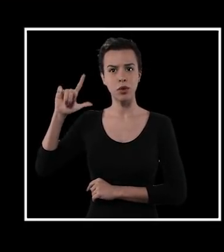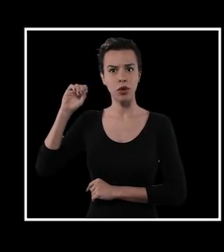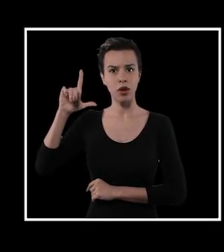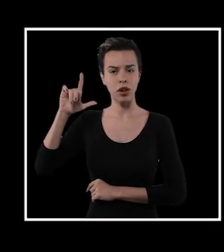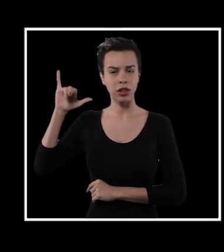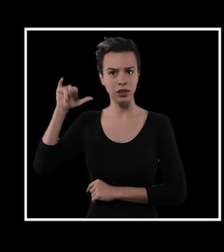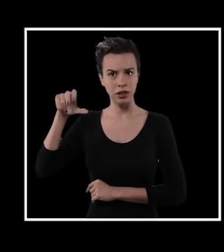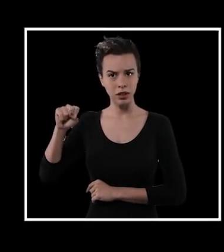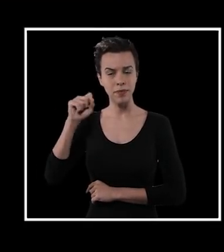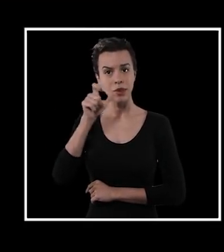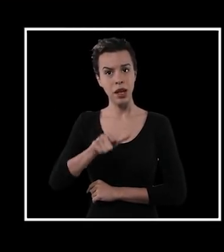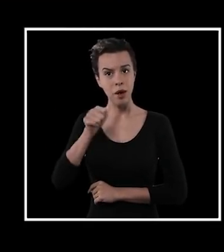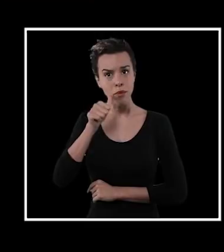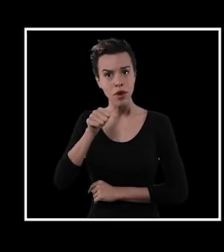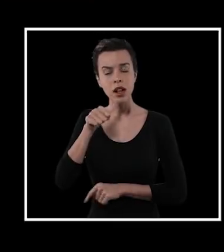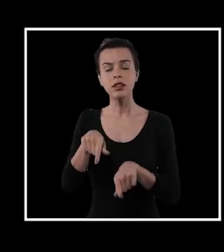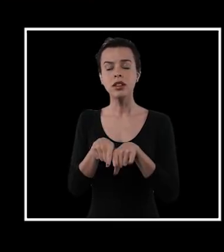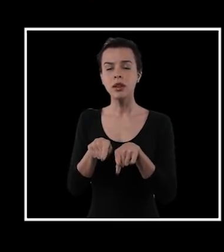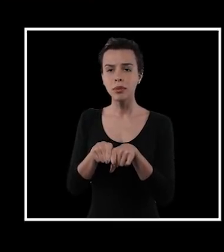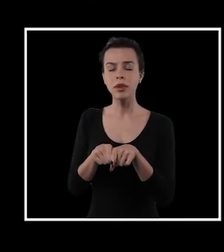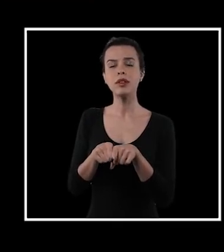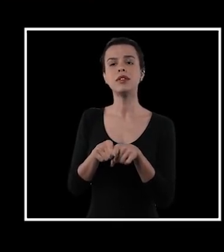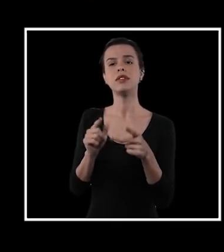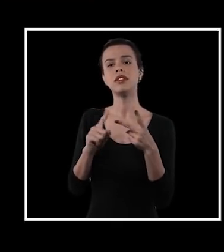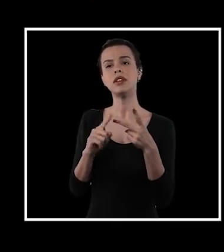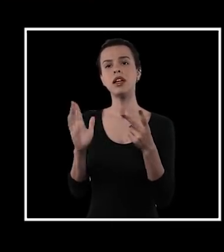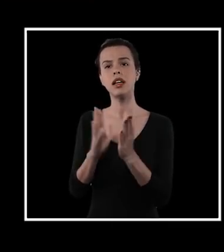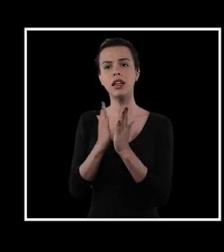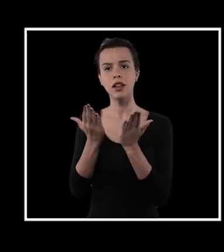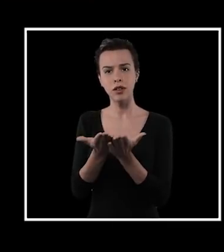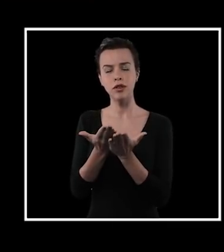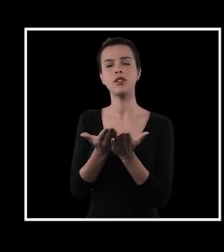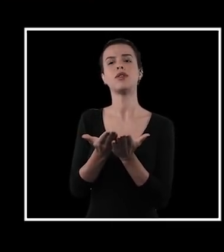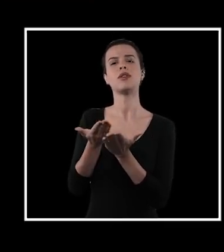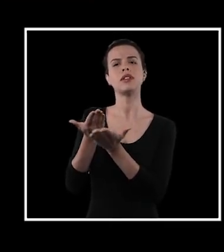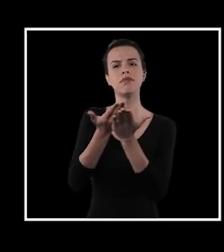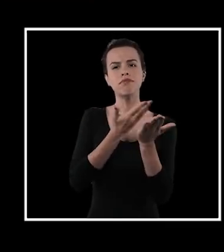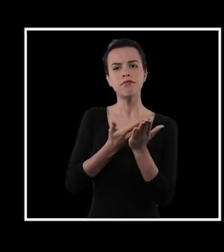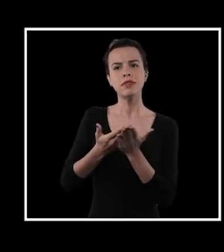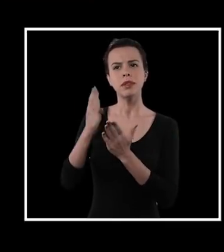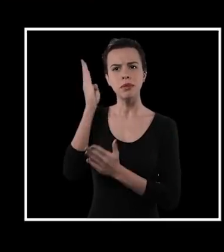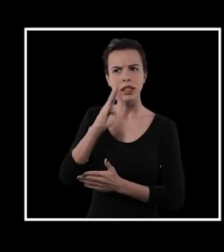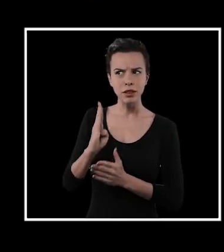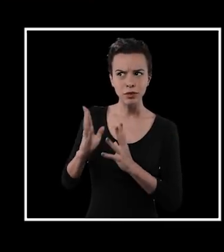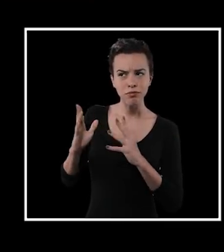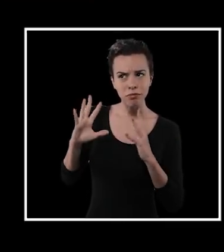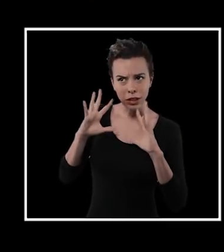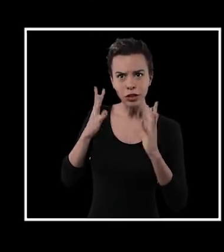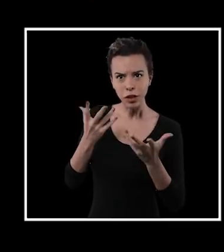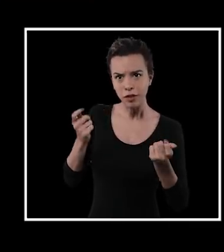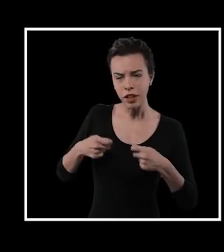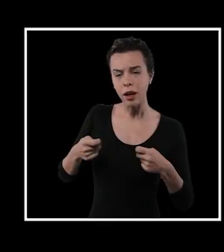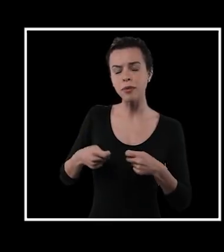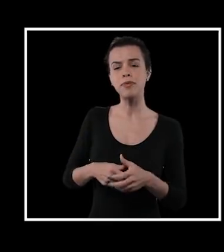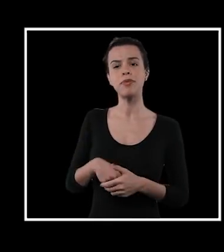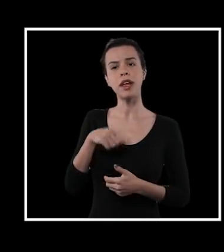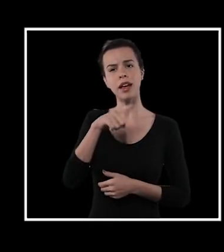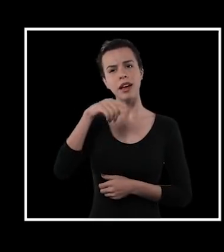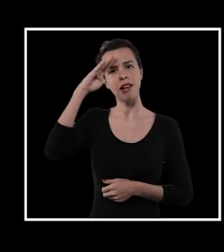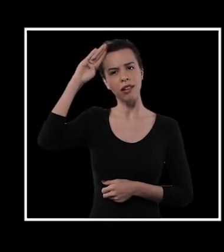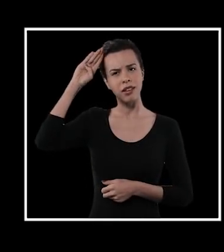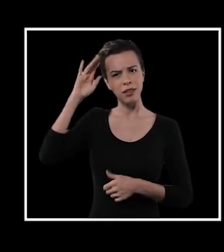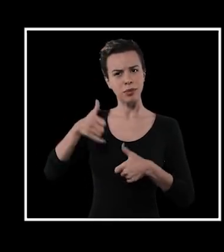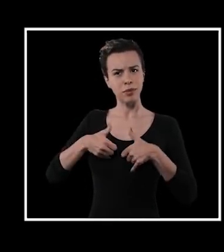contribui pela mesma editora com a obra Tem Saída, Ensaios Críticos sobre o Brasil e é uma acadêmica com